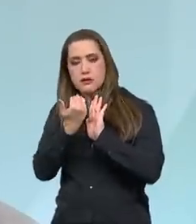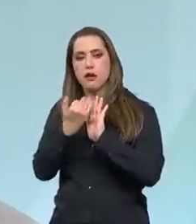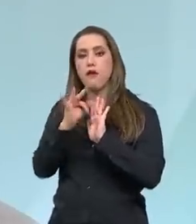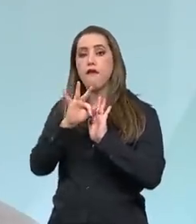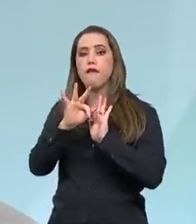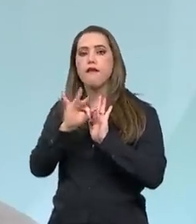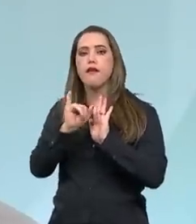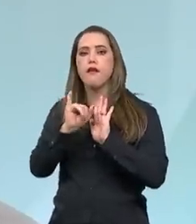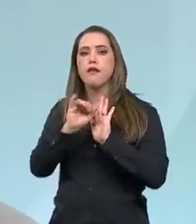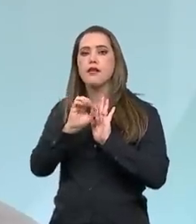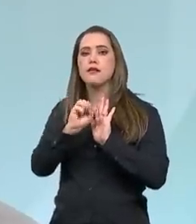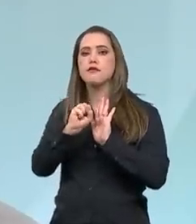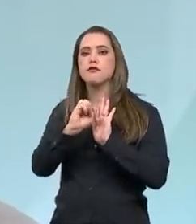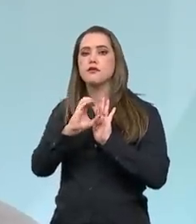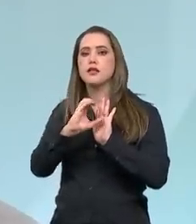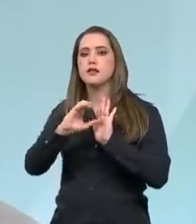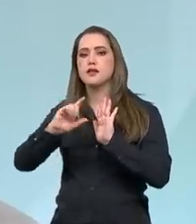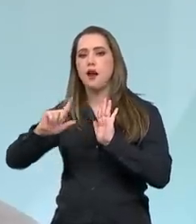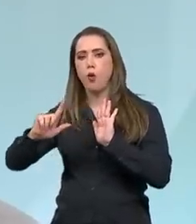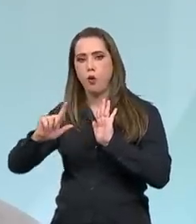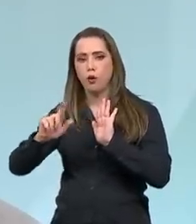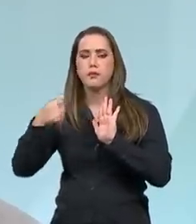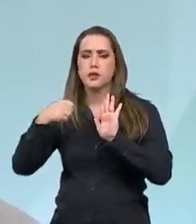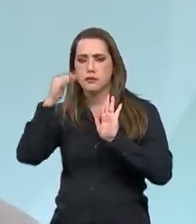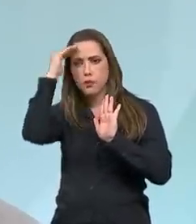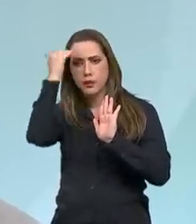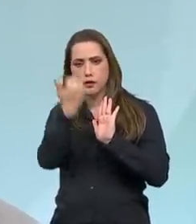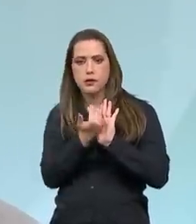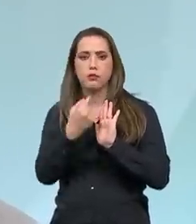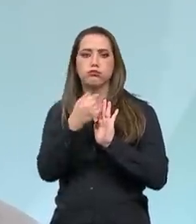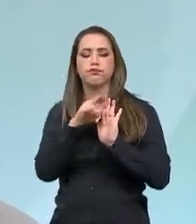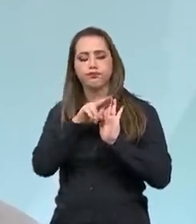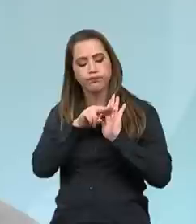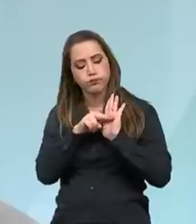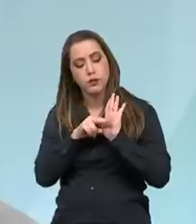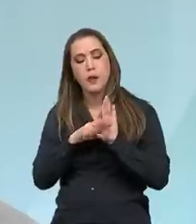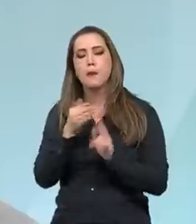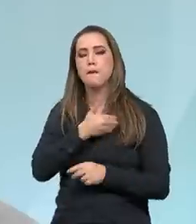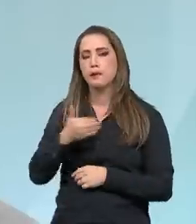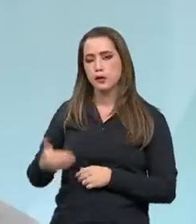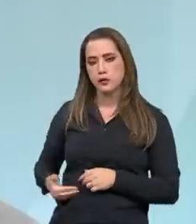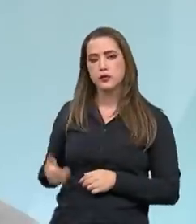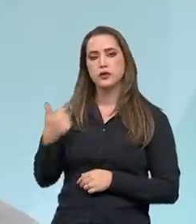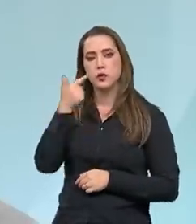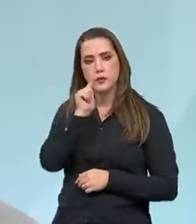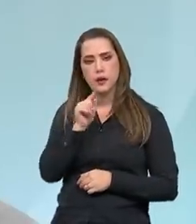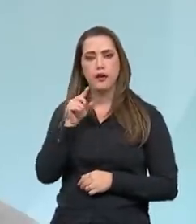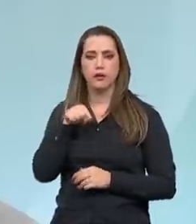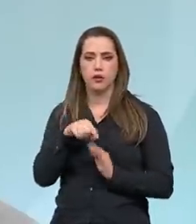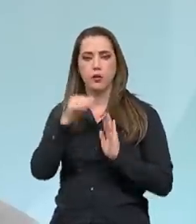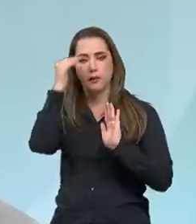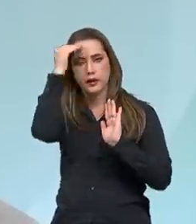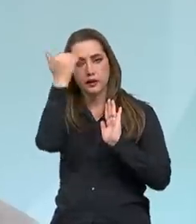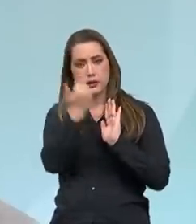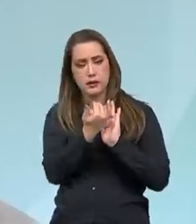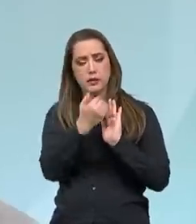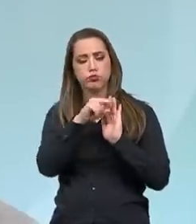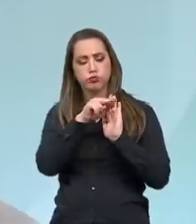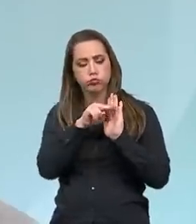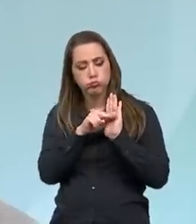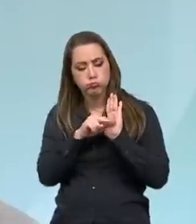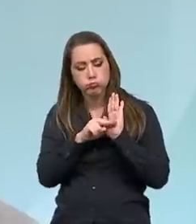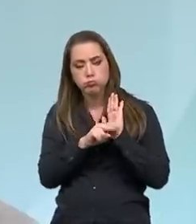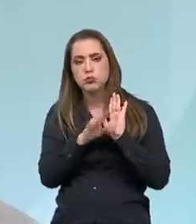aumentar o gasto social. E é isso que o governo tem feito. Essa PEC recente, ela tem um determinado valor